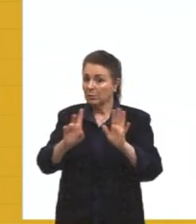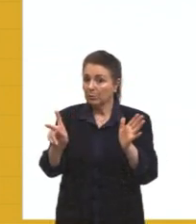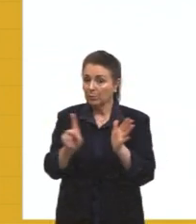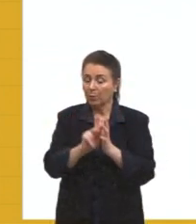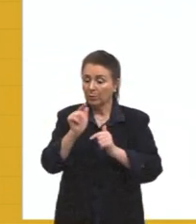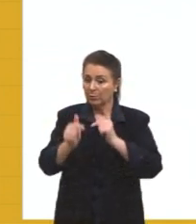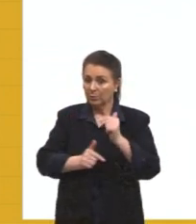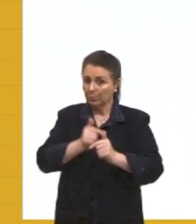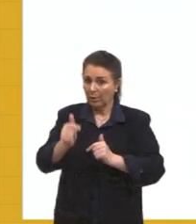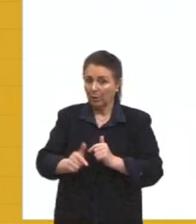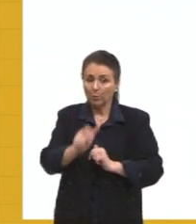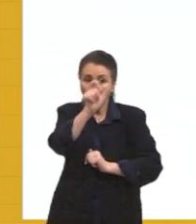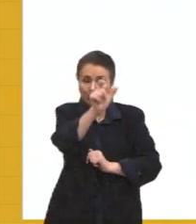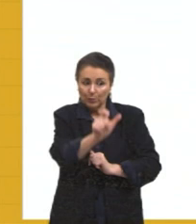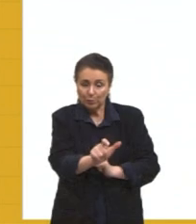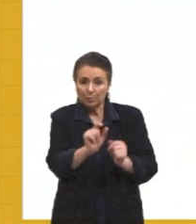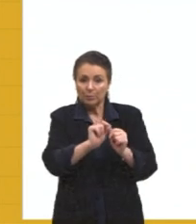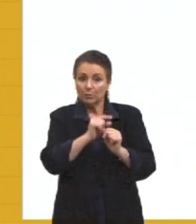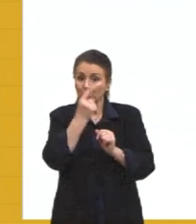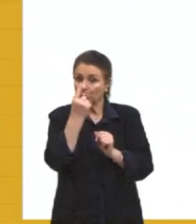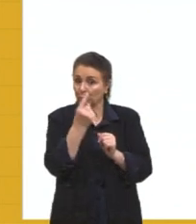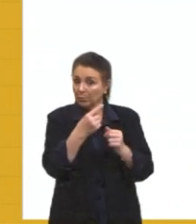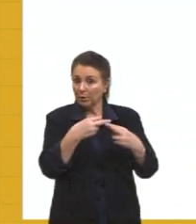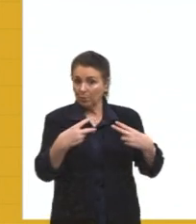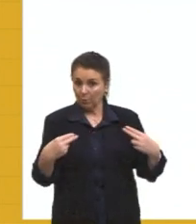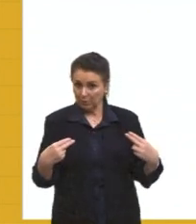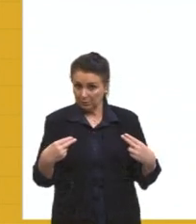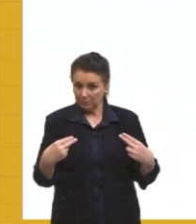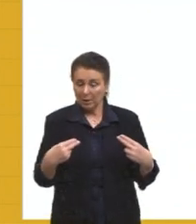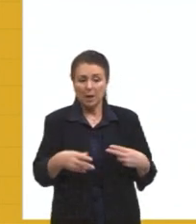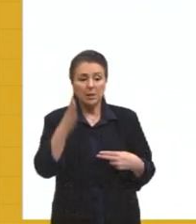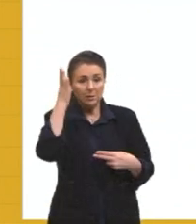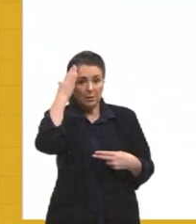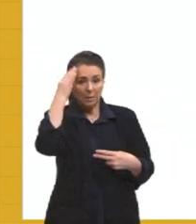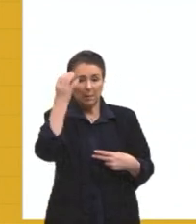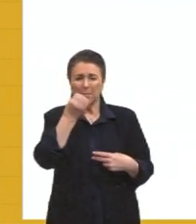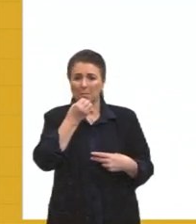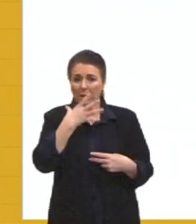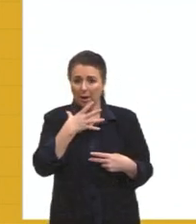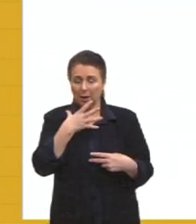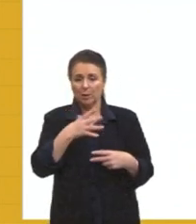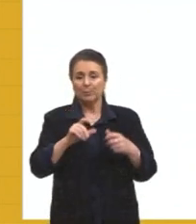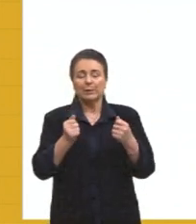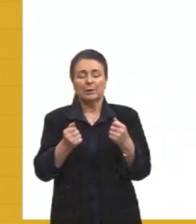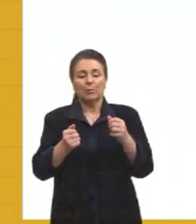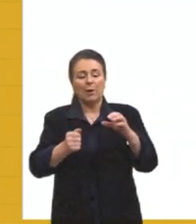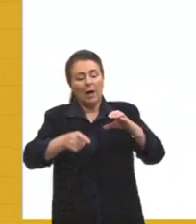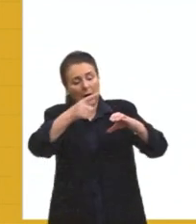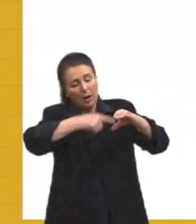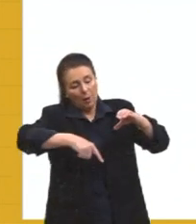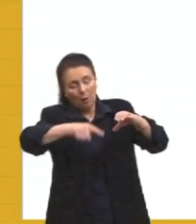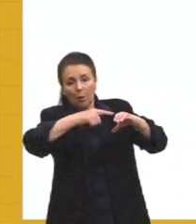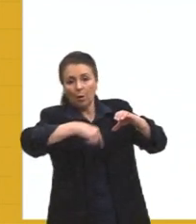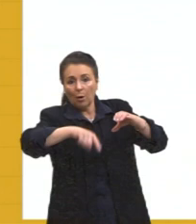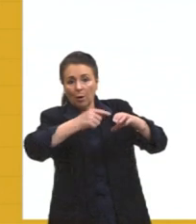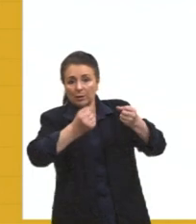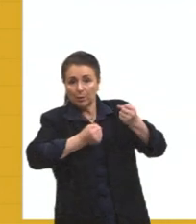responsável só por um tipo de trabalho, por exemplo, colocar a roda direita, dianteira, só aquilo ali, tá.